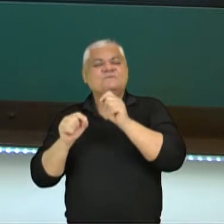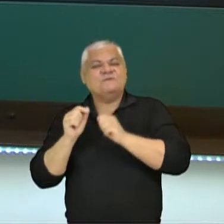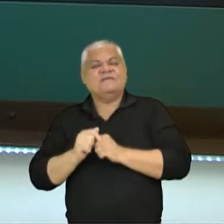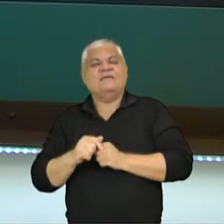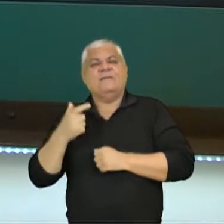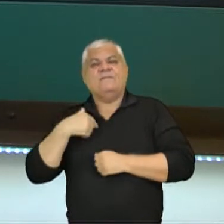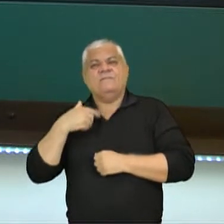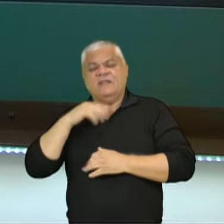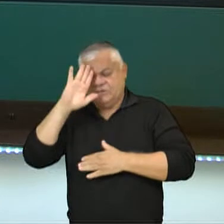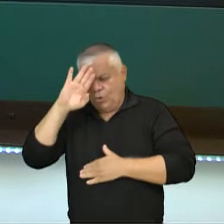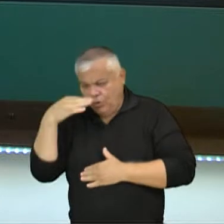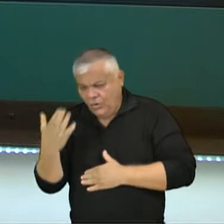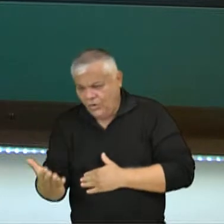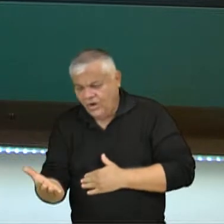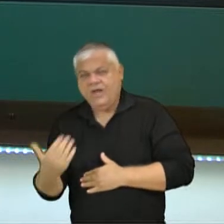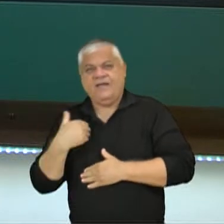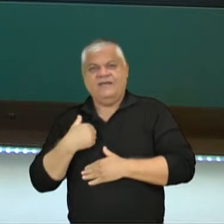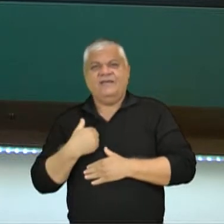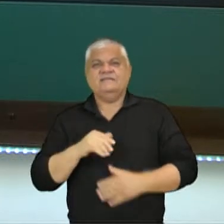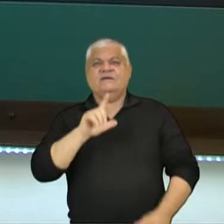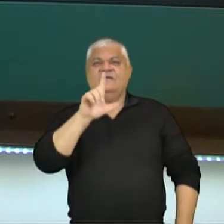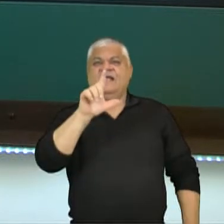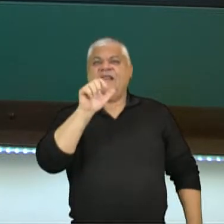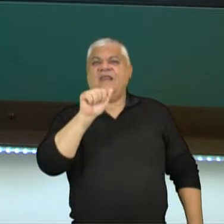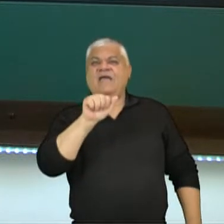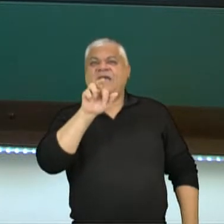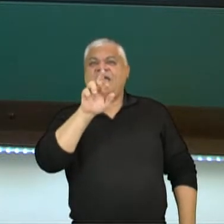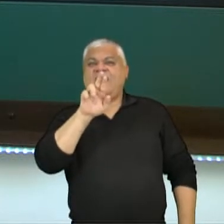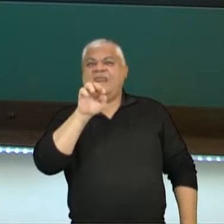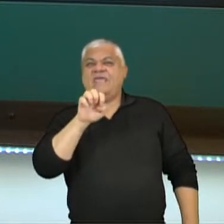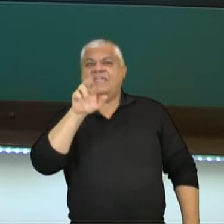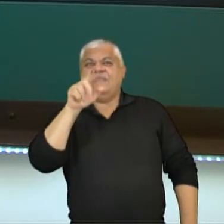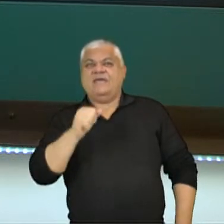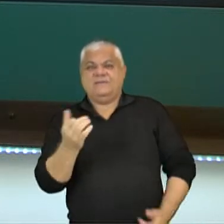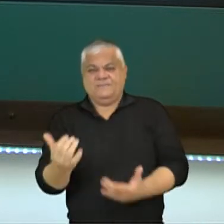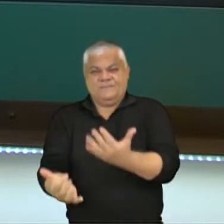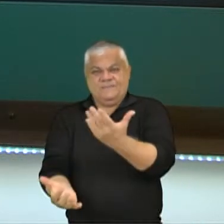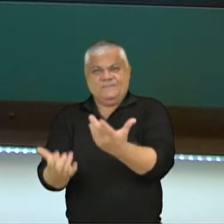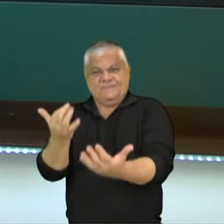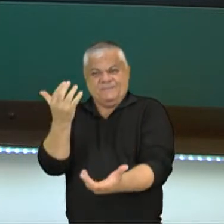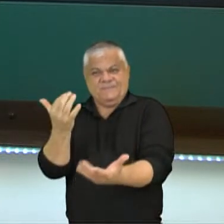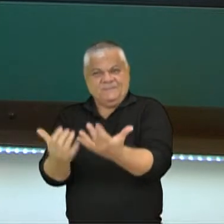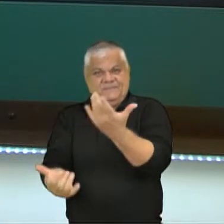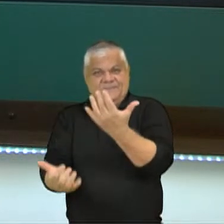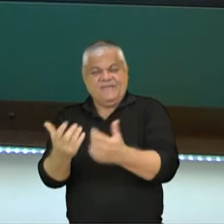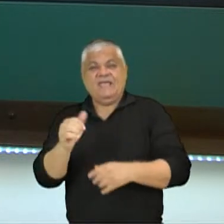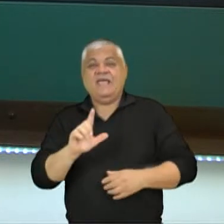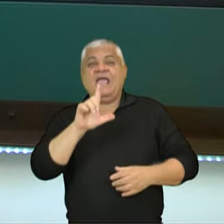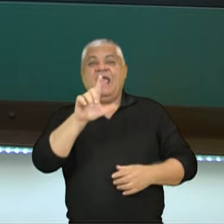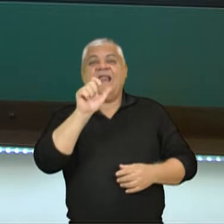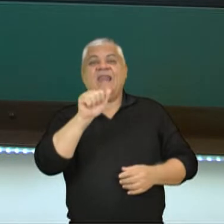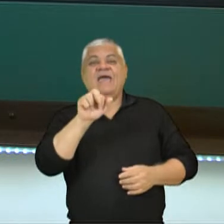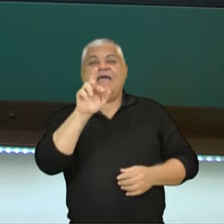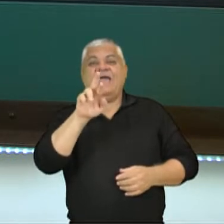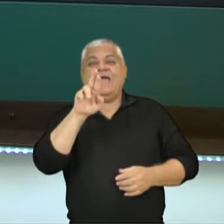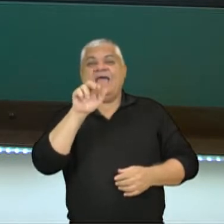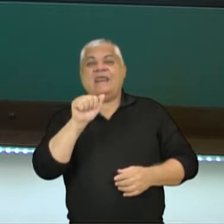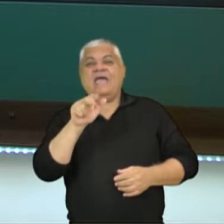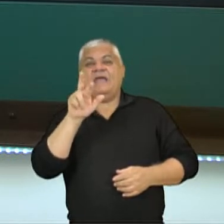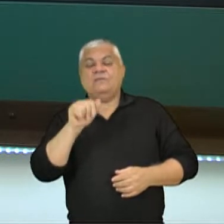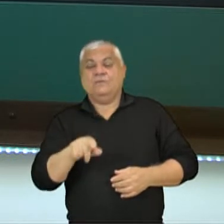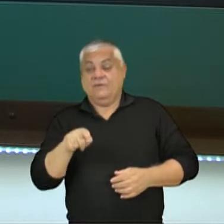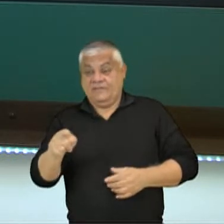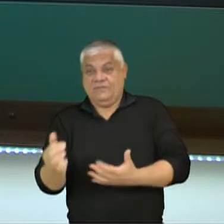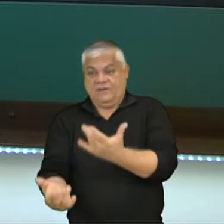honrar eles. A lareira que nós conhecemos hoje dentro das casas era conhecida como Lararion, ou seja, era um altar onde se